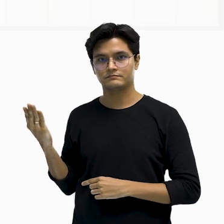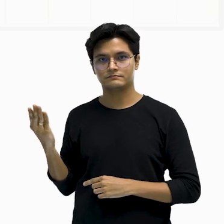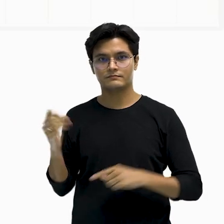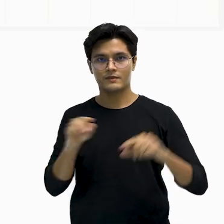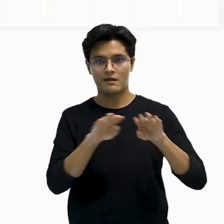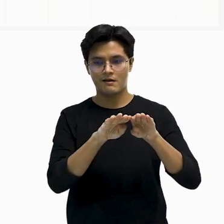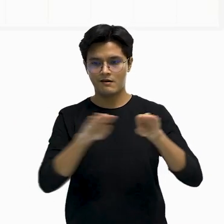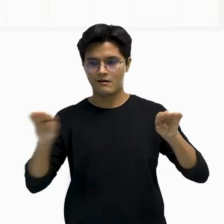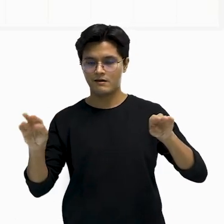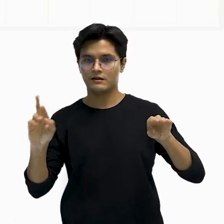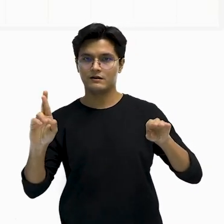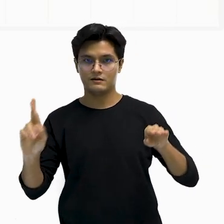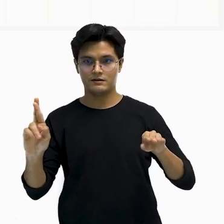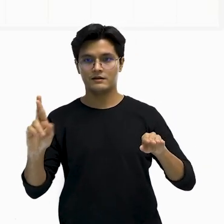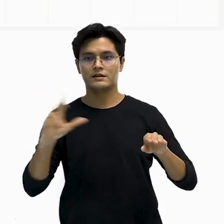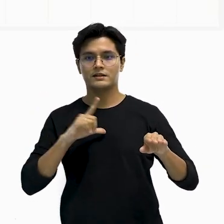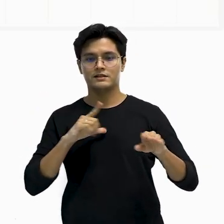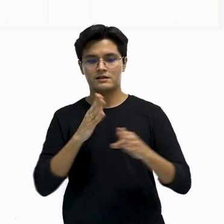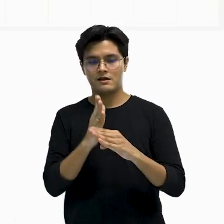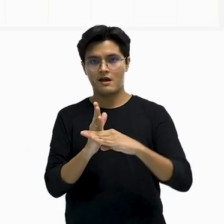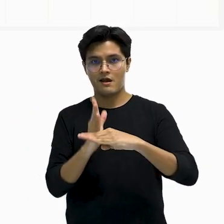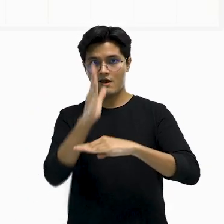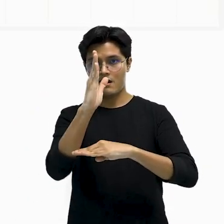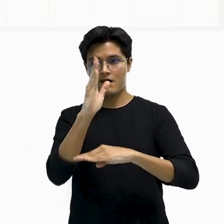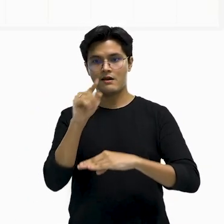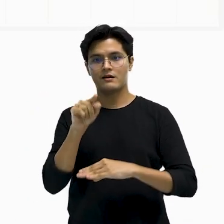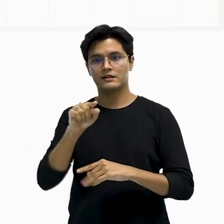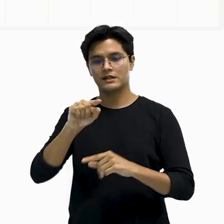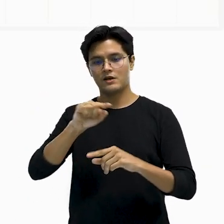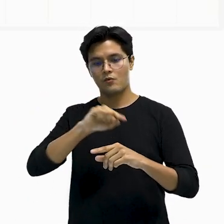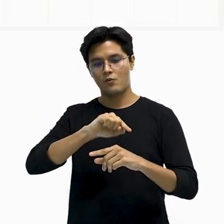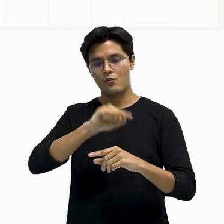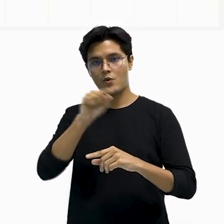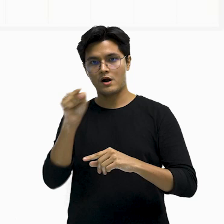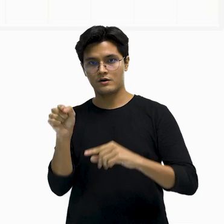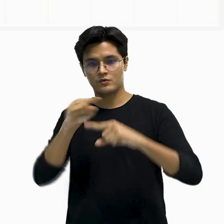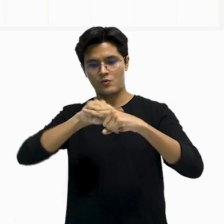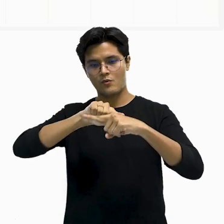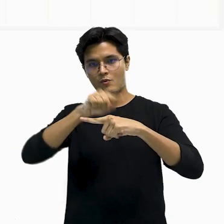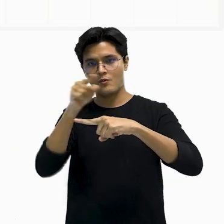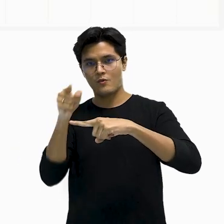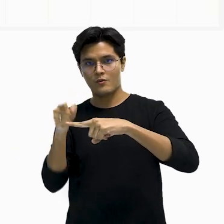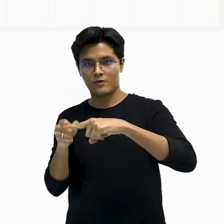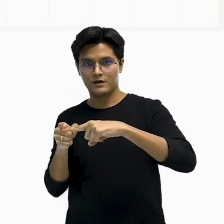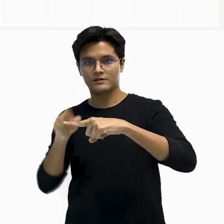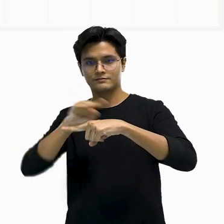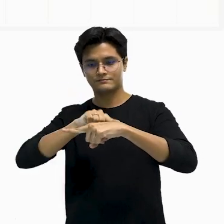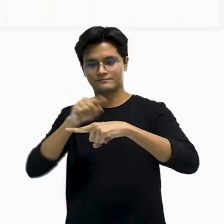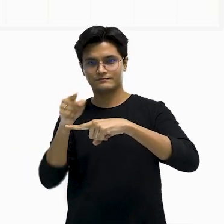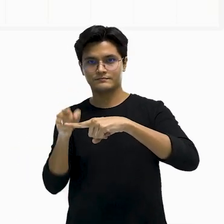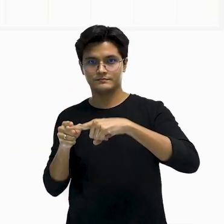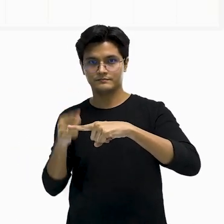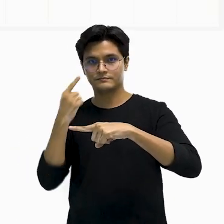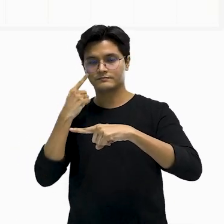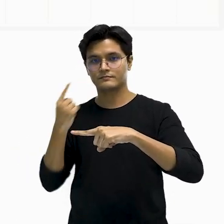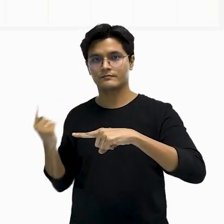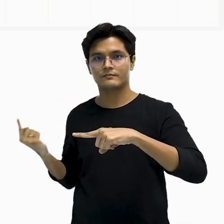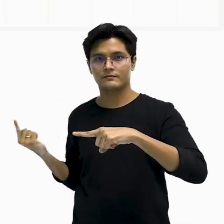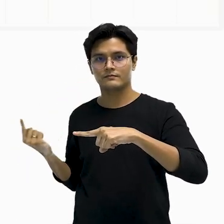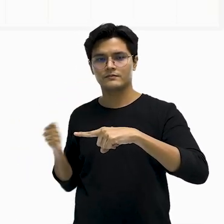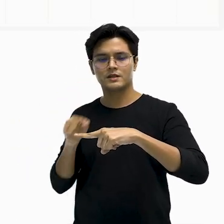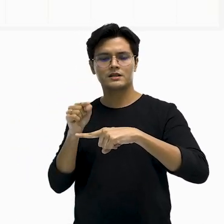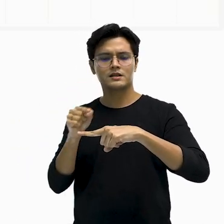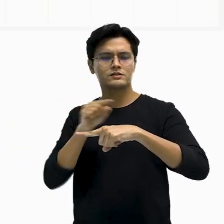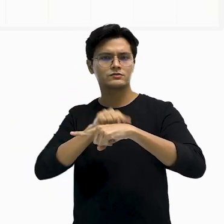Quando eu tenho esse ângulo aqui, que a gente pode entender como sendo uma meia-lua, tá? Essa meia